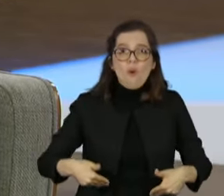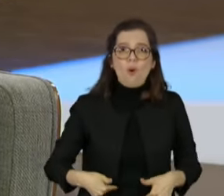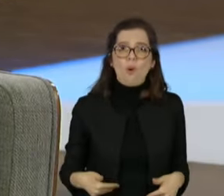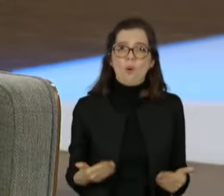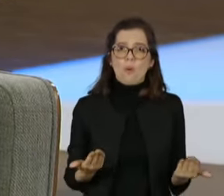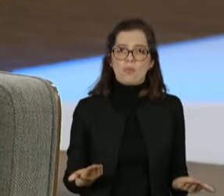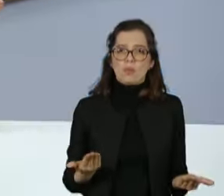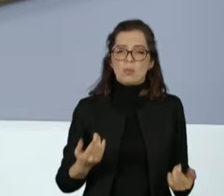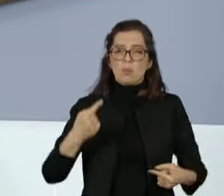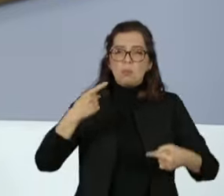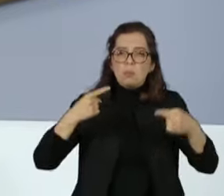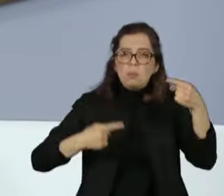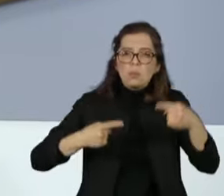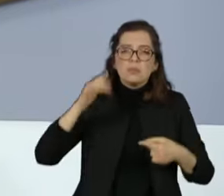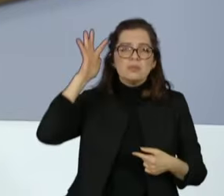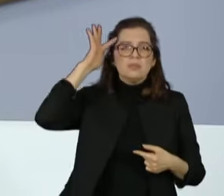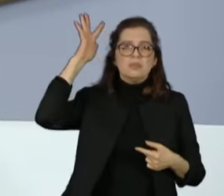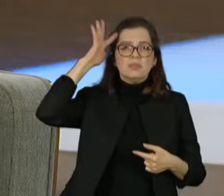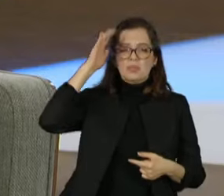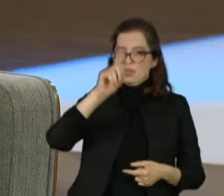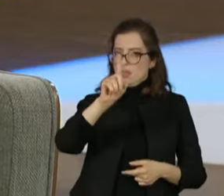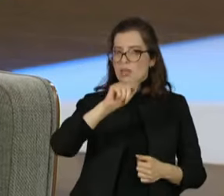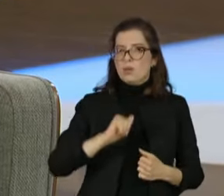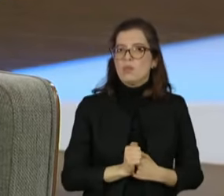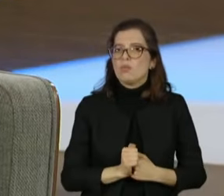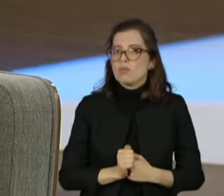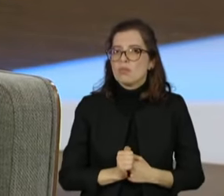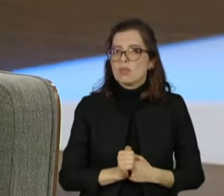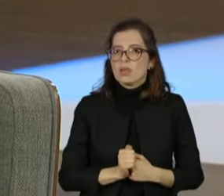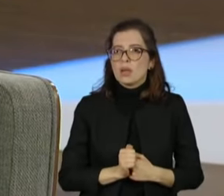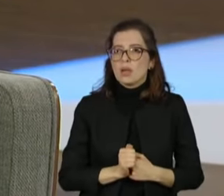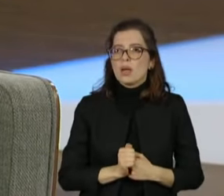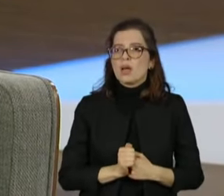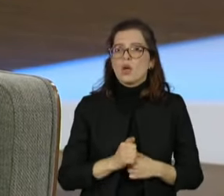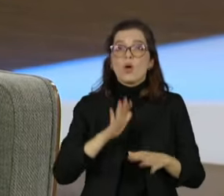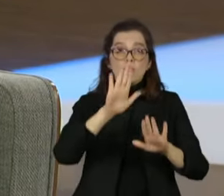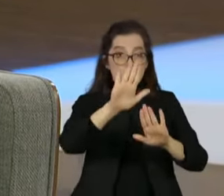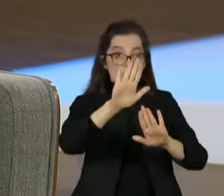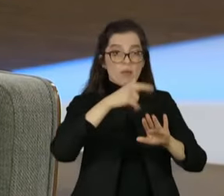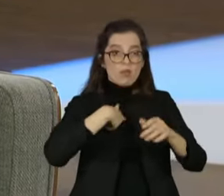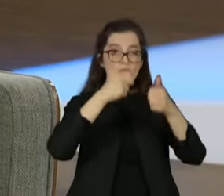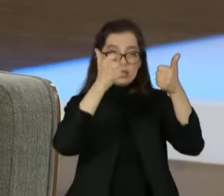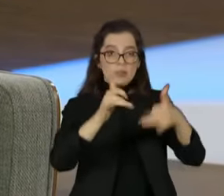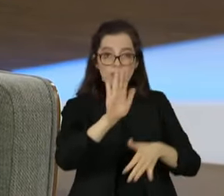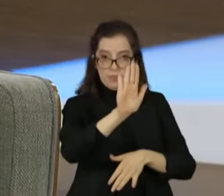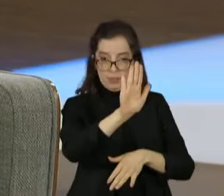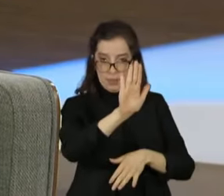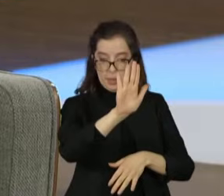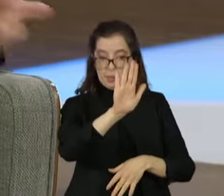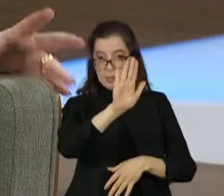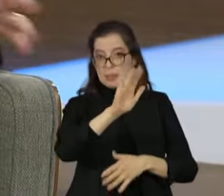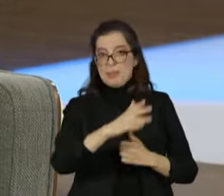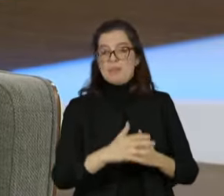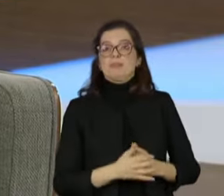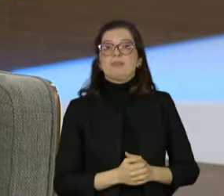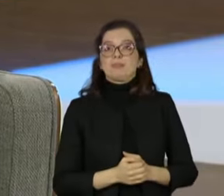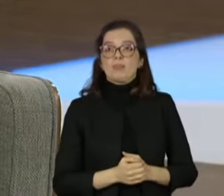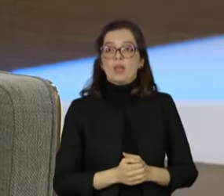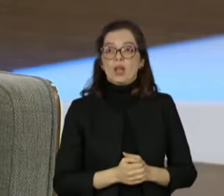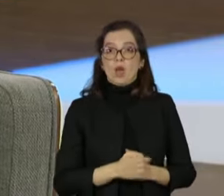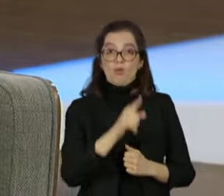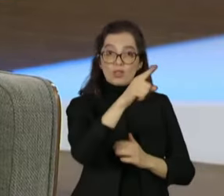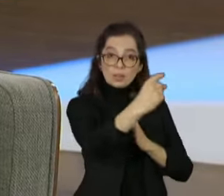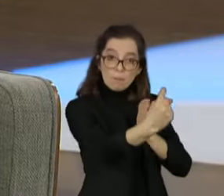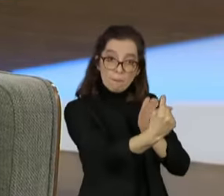São teorias, são temas... E eu acho louvável. Eu só estou dizendo o seguinte, a primeira parte da sua colocação,